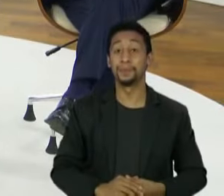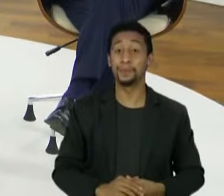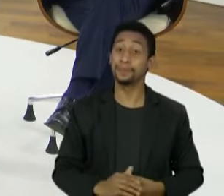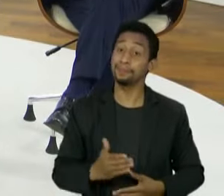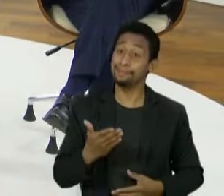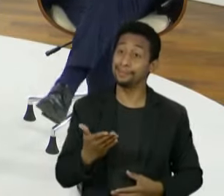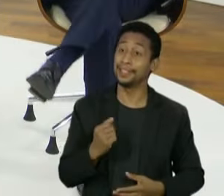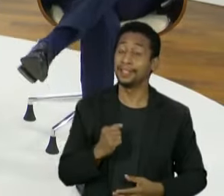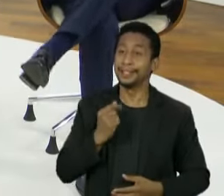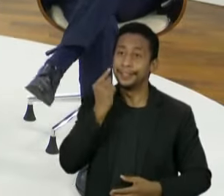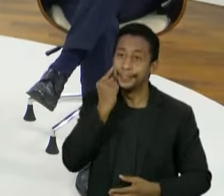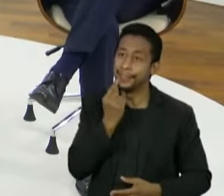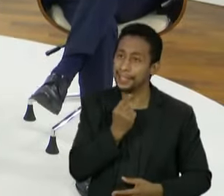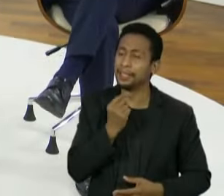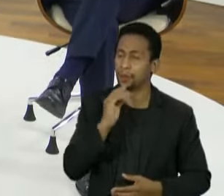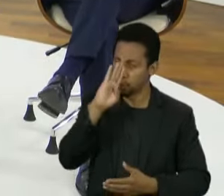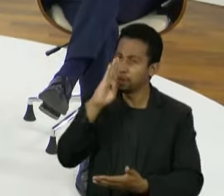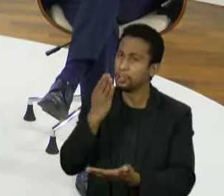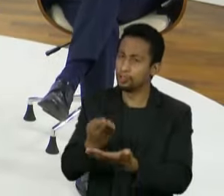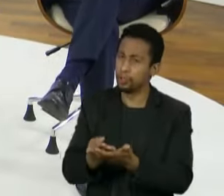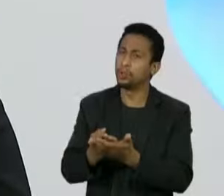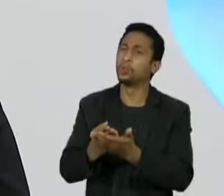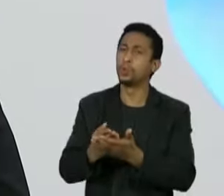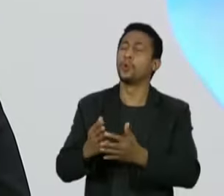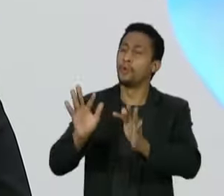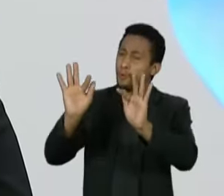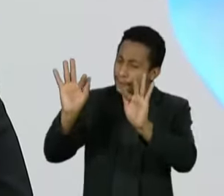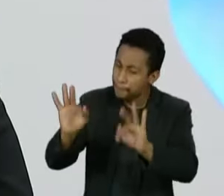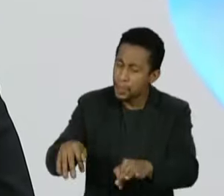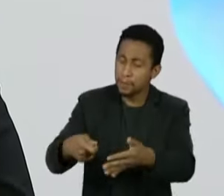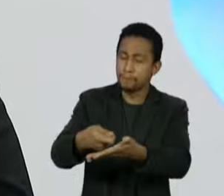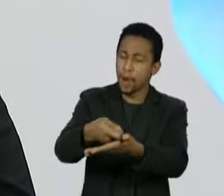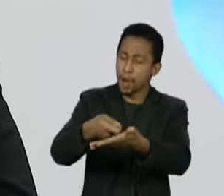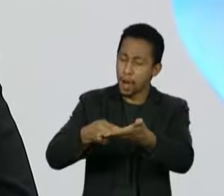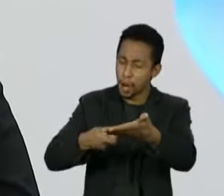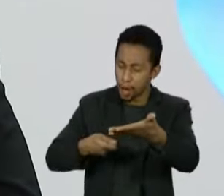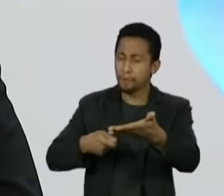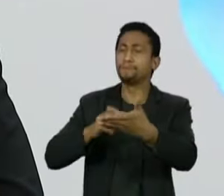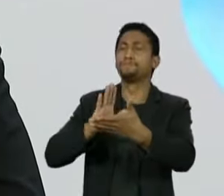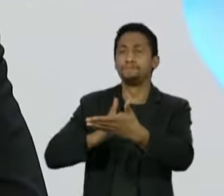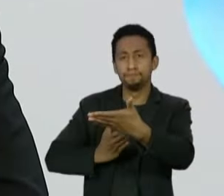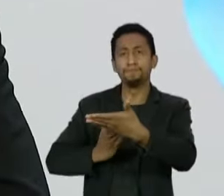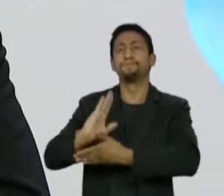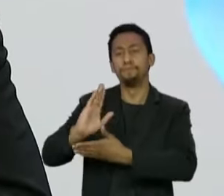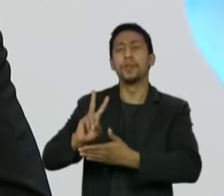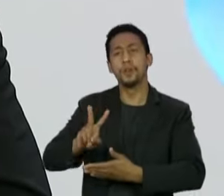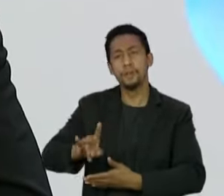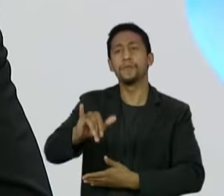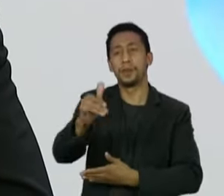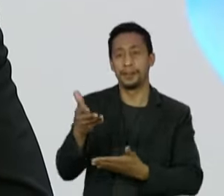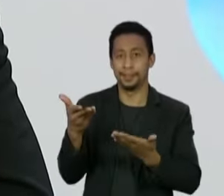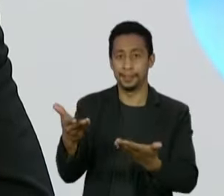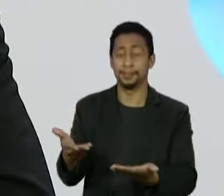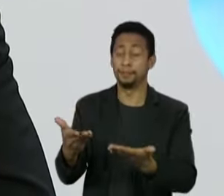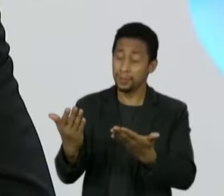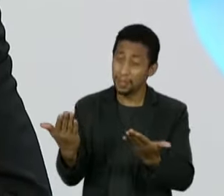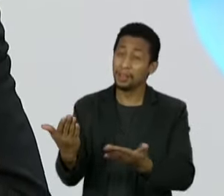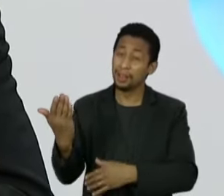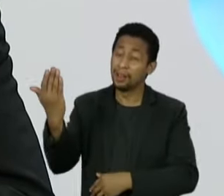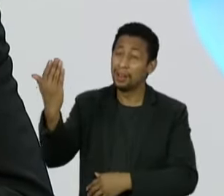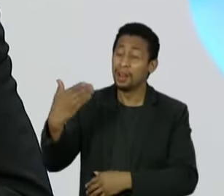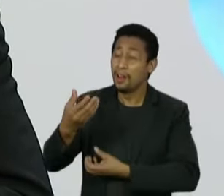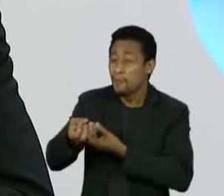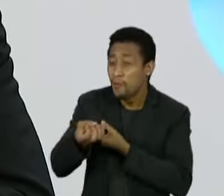que a gente vai chegar ao final da CPI, sim, com um relatório aprovado, por ampla maioria. Os fatos são muito graves, então,